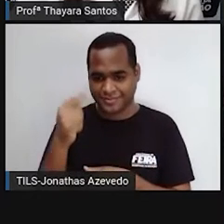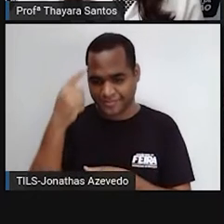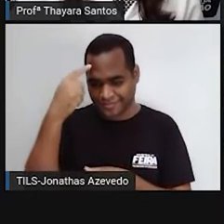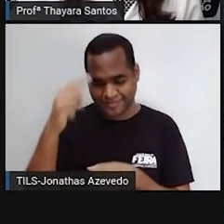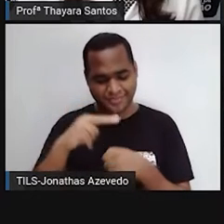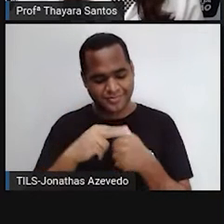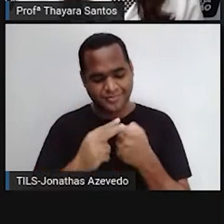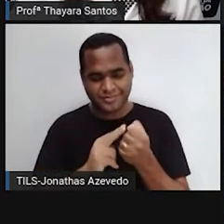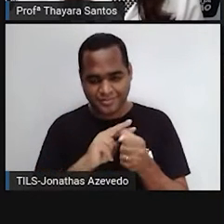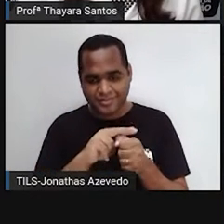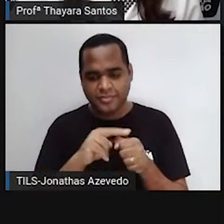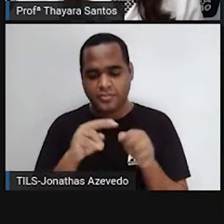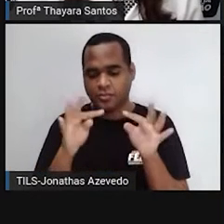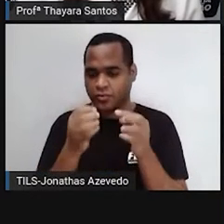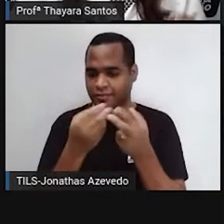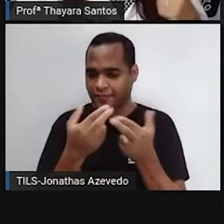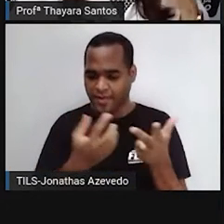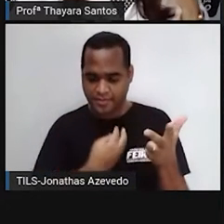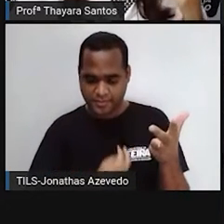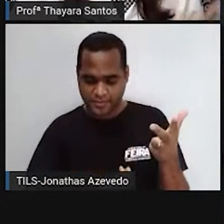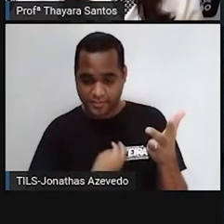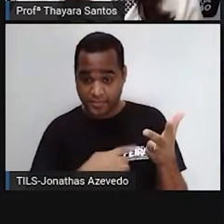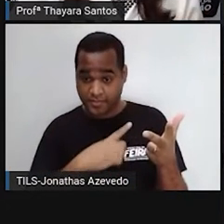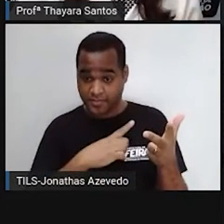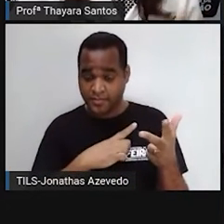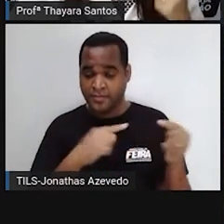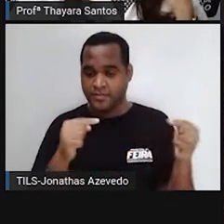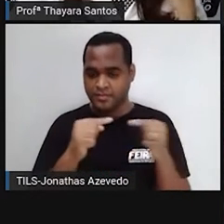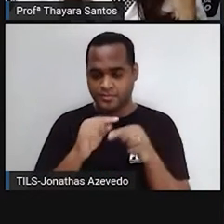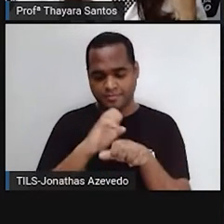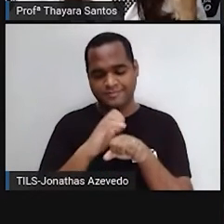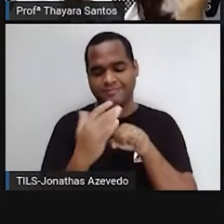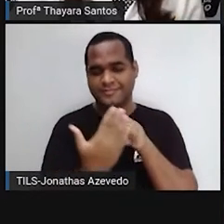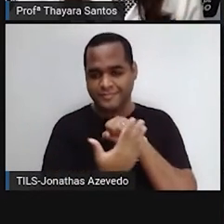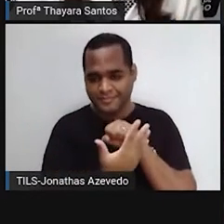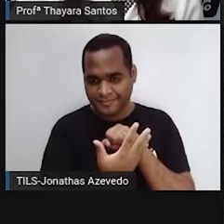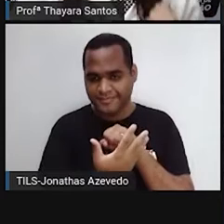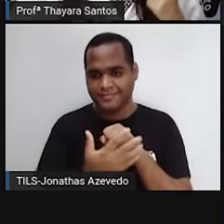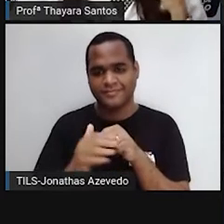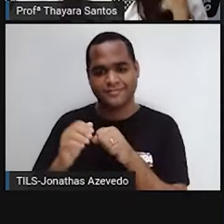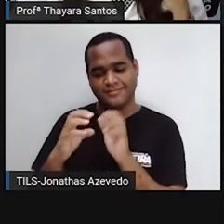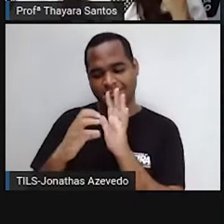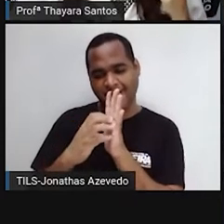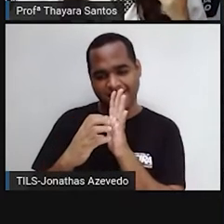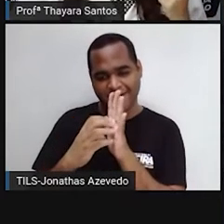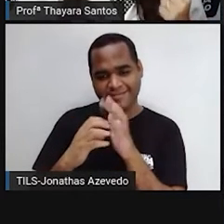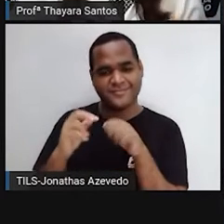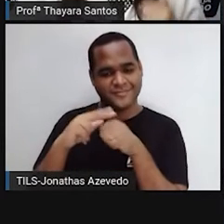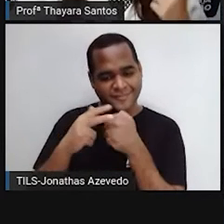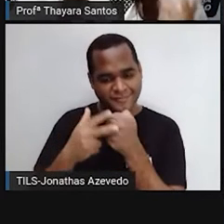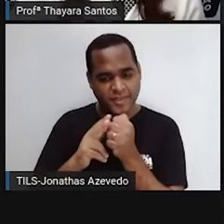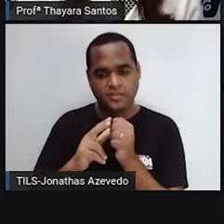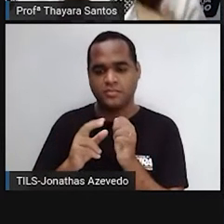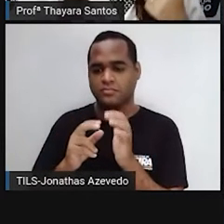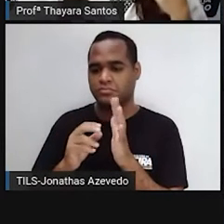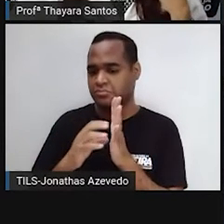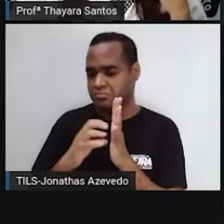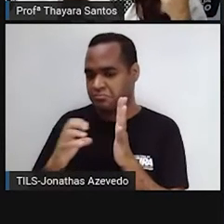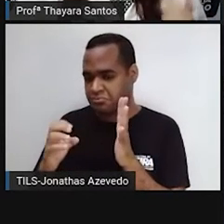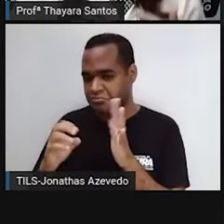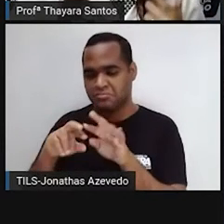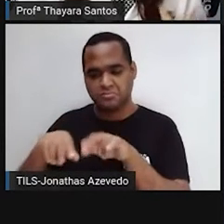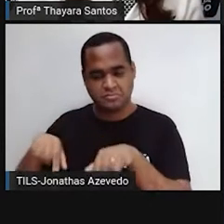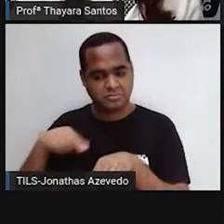Então, todos os vírus que existem, seja o coronavírus, seja o vírus do HIV, seja o rotavírus,